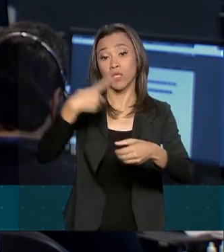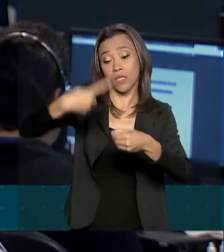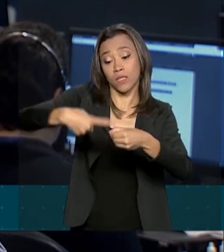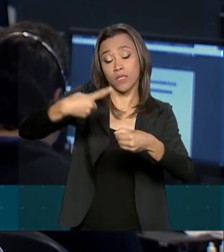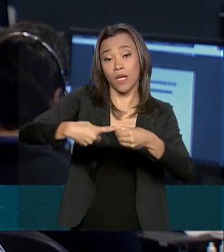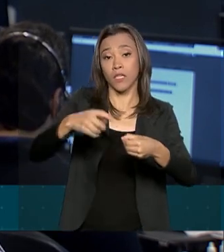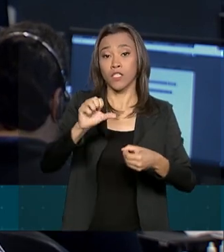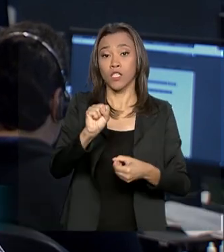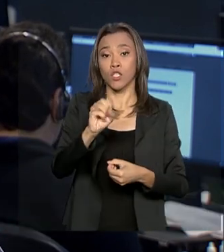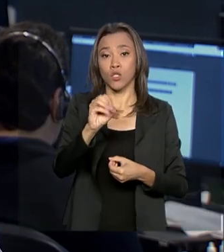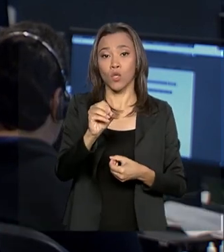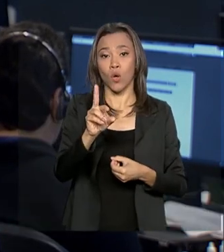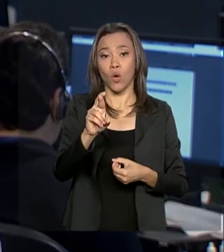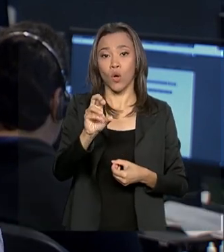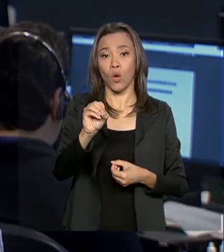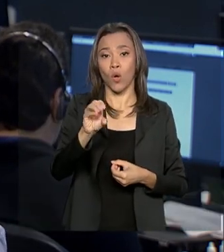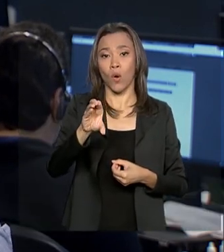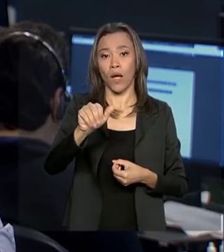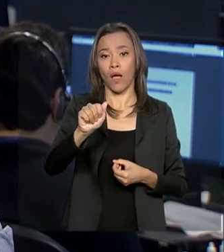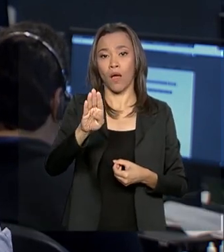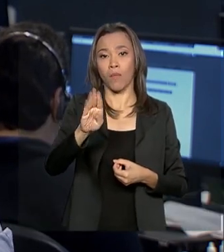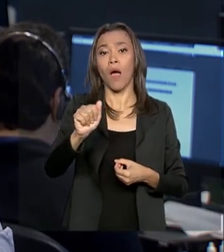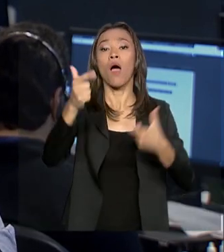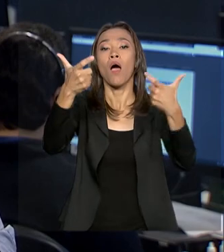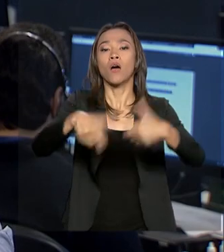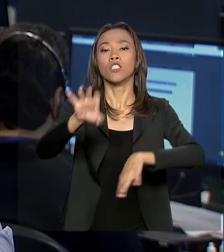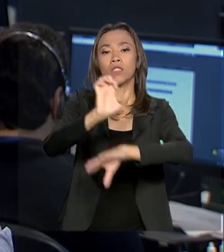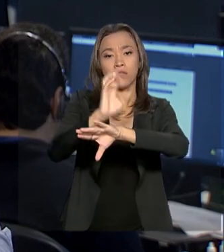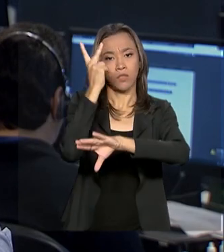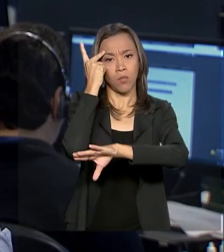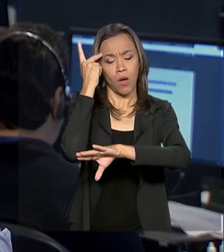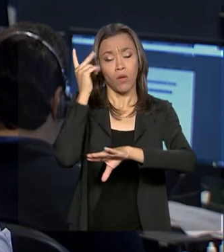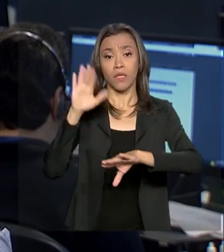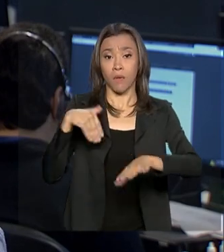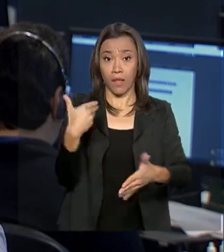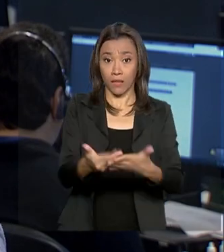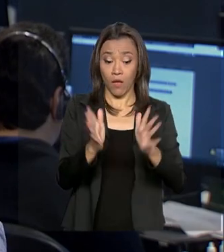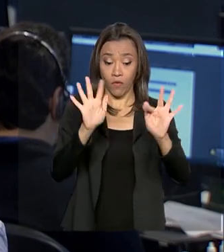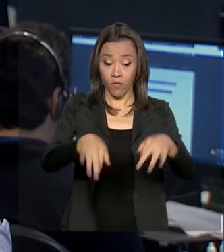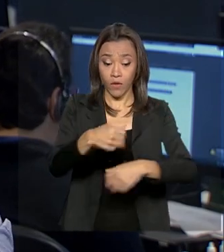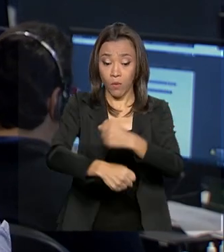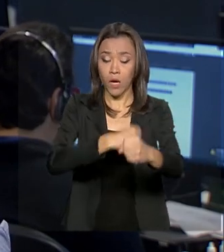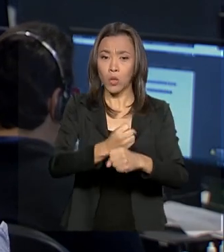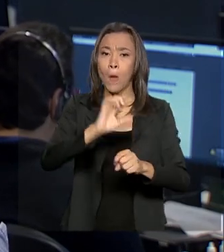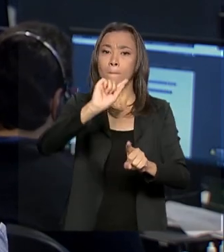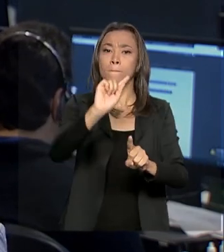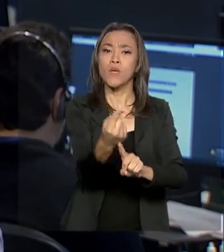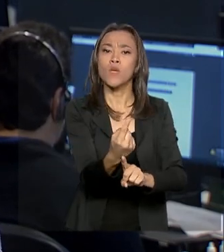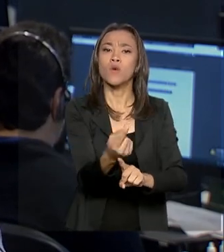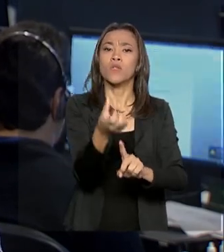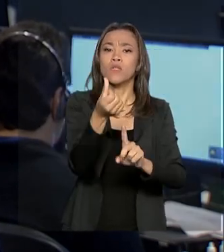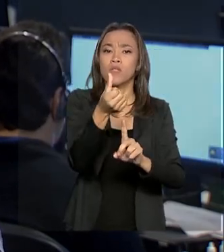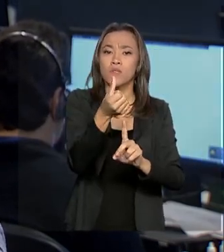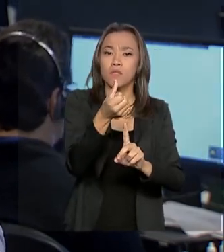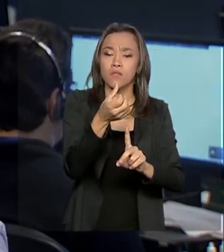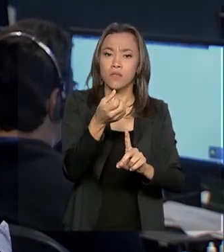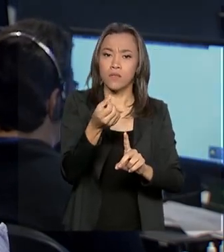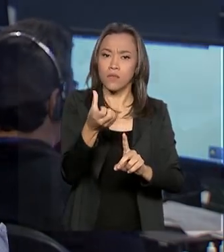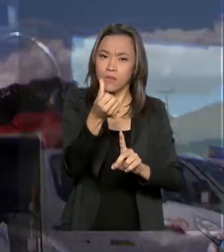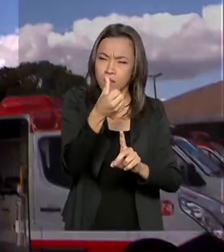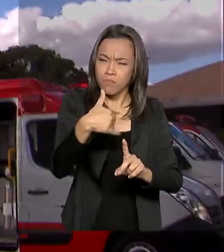Incluindo o anúncio de hoje, até o final deste ano, o SAMU recebe o total de 1.065 novas